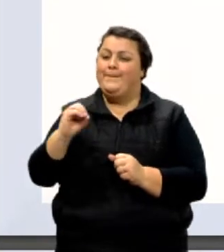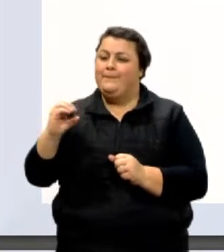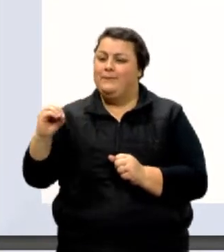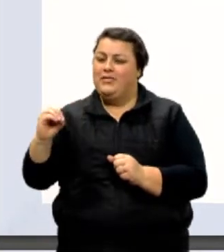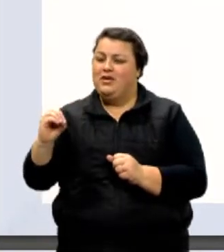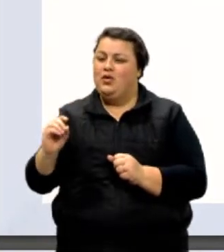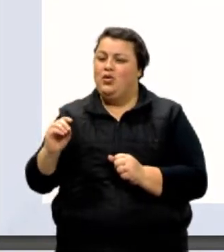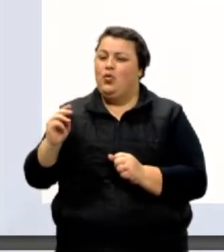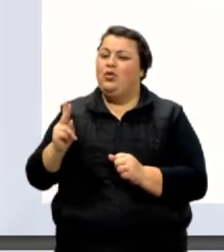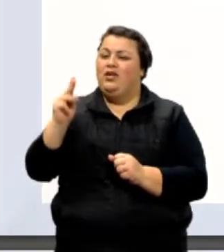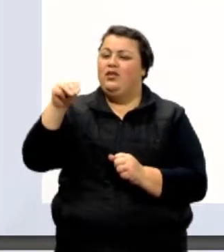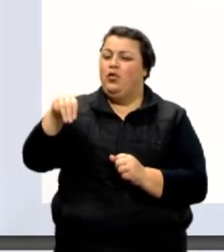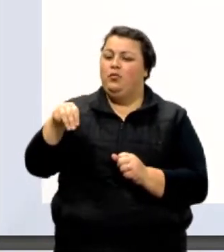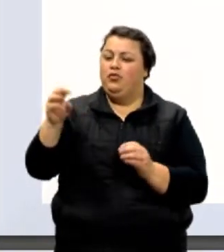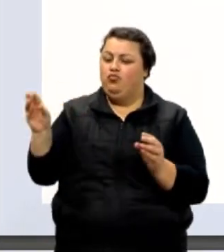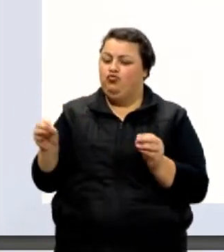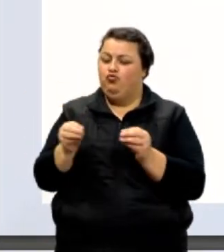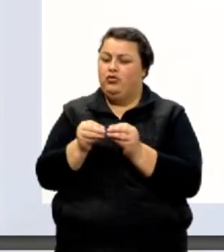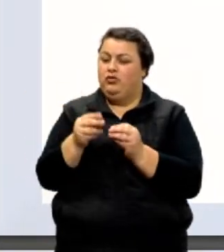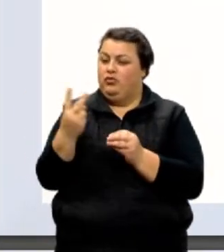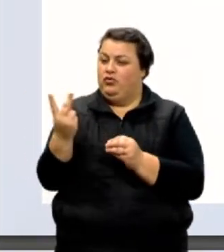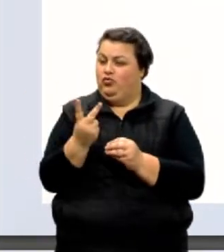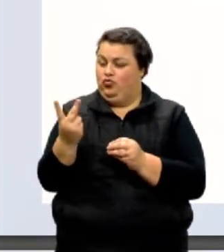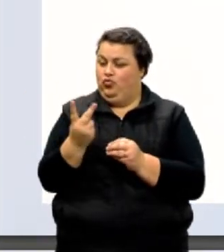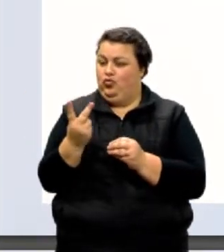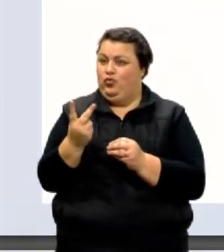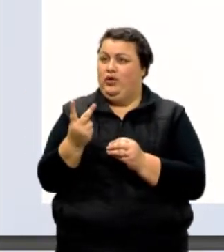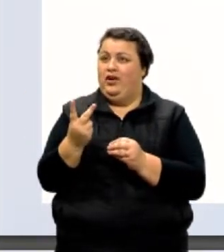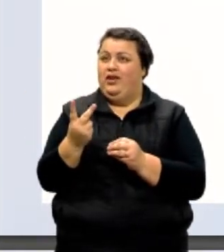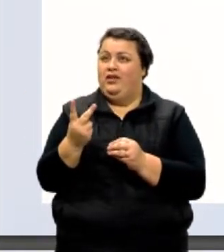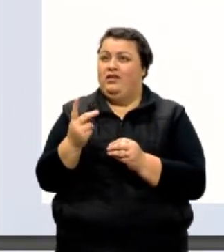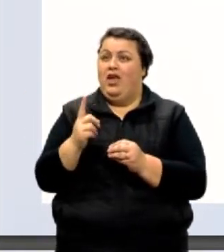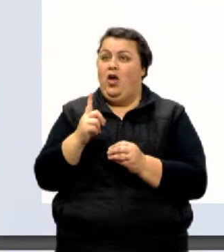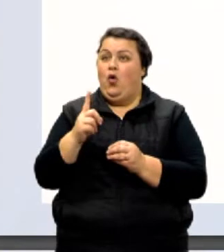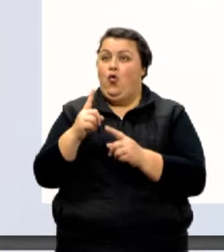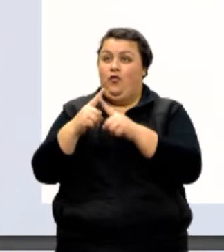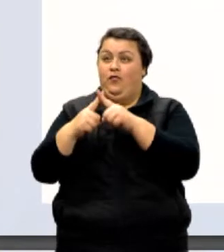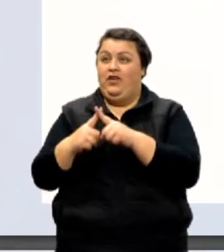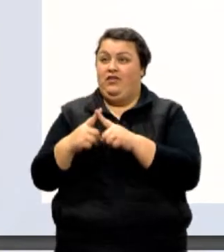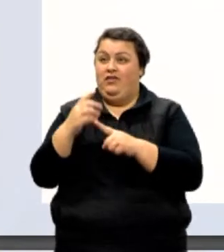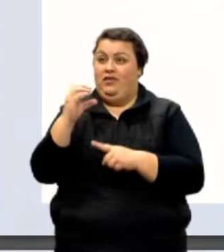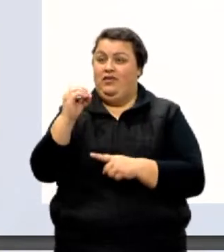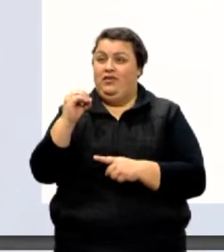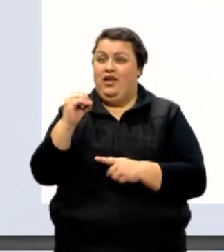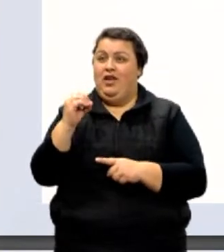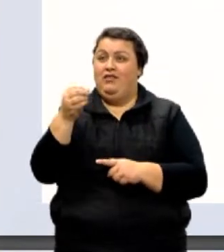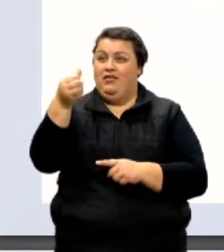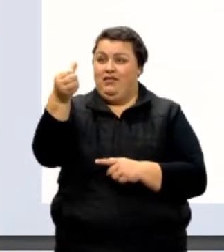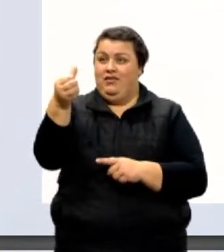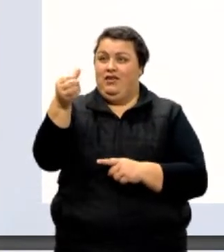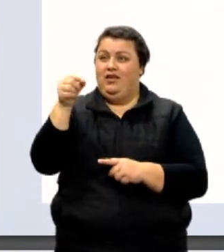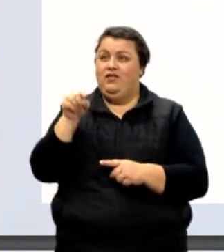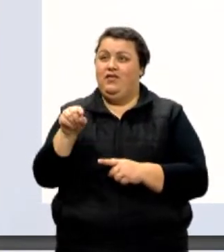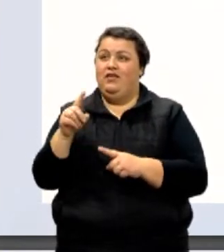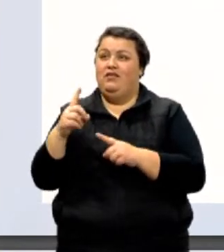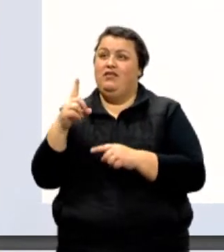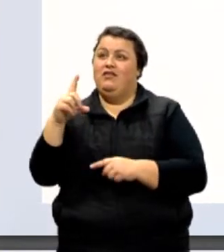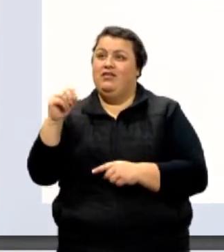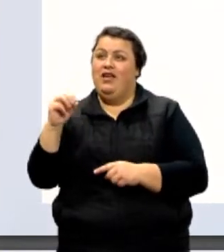Juntando as duas coisas, eu tenho que um milhão de quilômetros é 1 vezes 10 na 6 vezes 10 na 3.